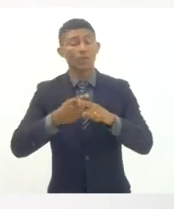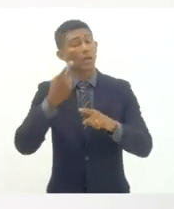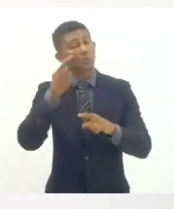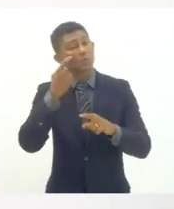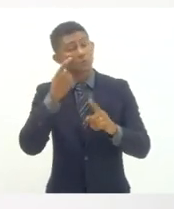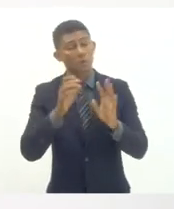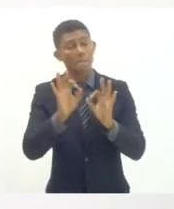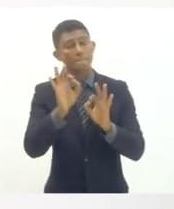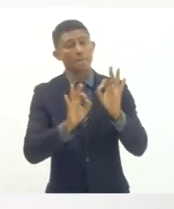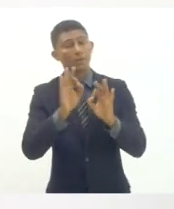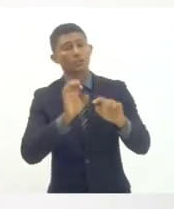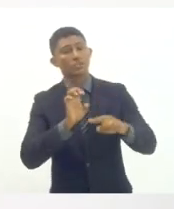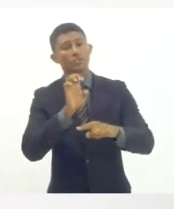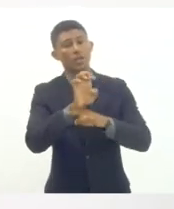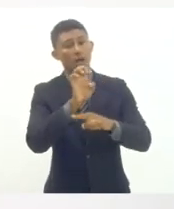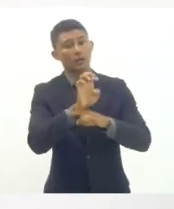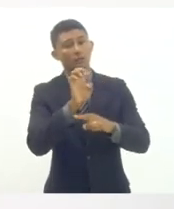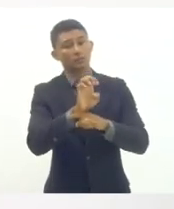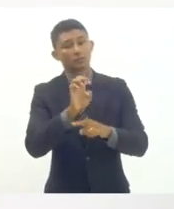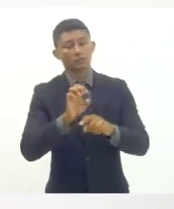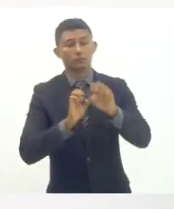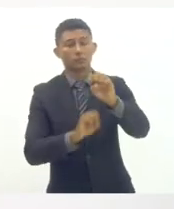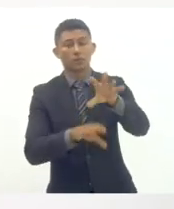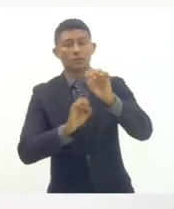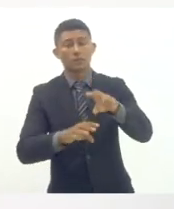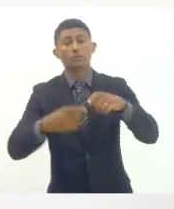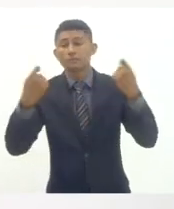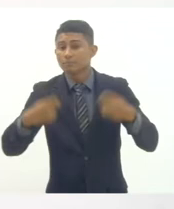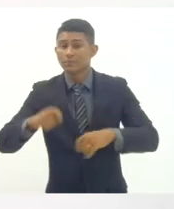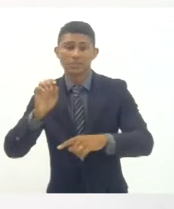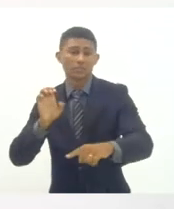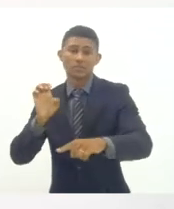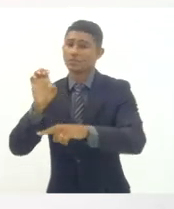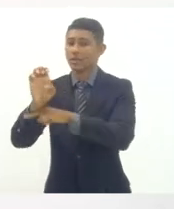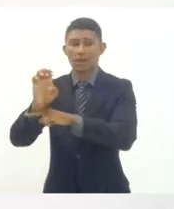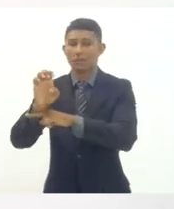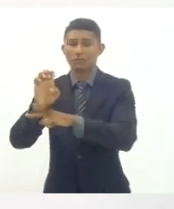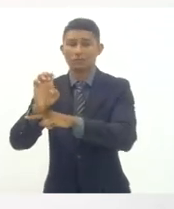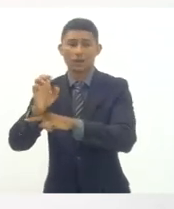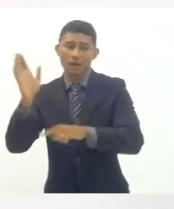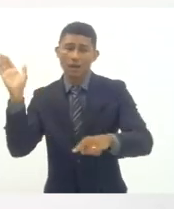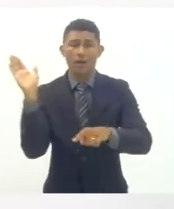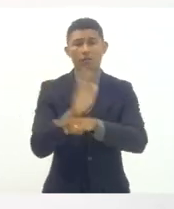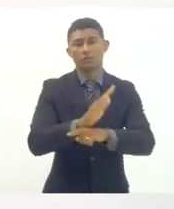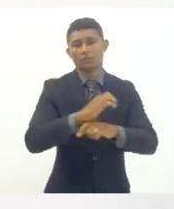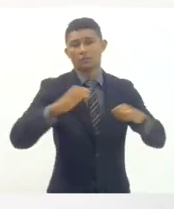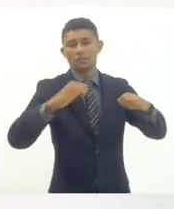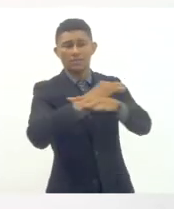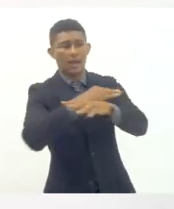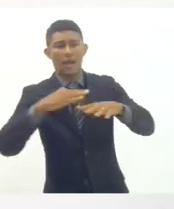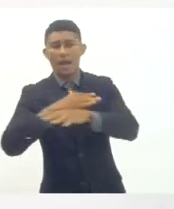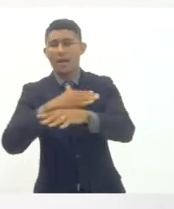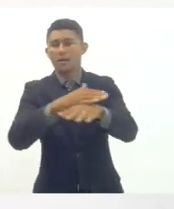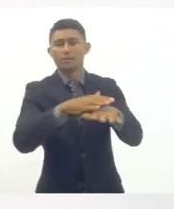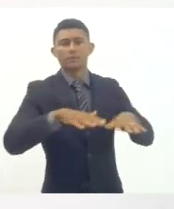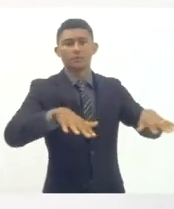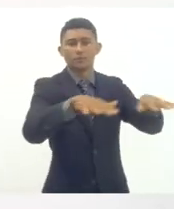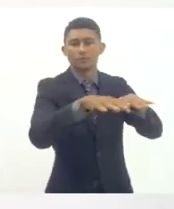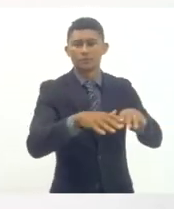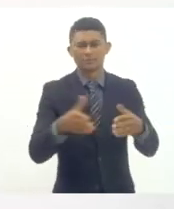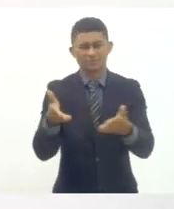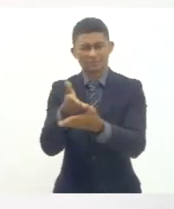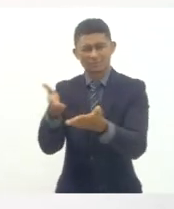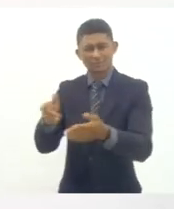uma cooperação mais ativa entre o estado e os municípios a gente quer que os nossos secretários de educação não sejam gestores de rede